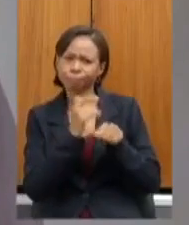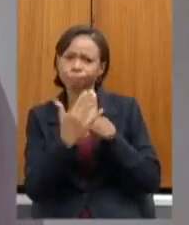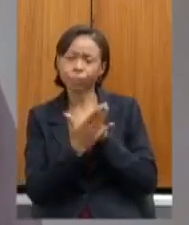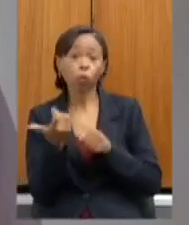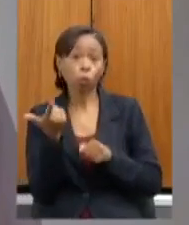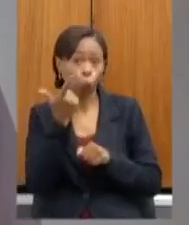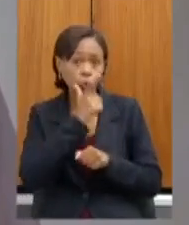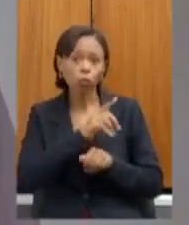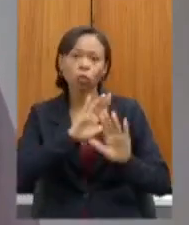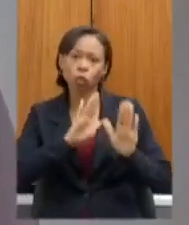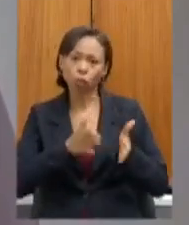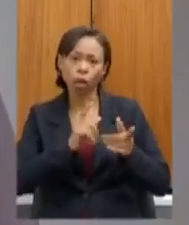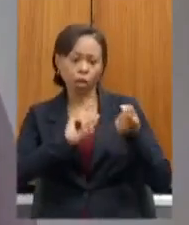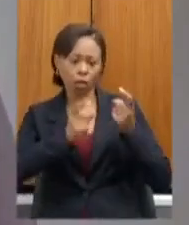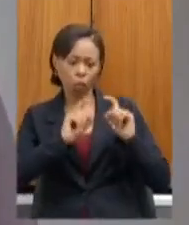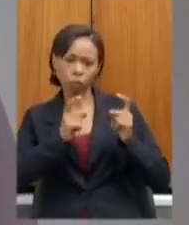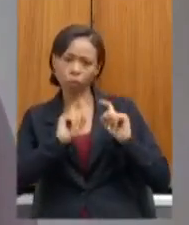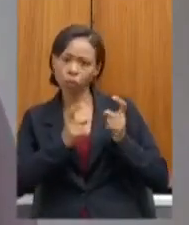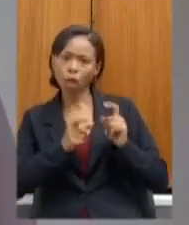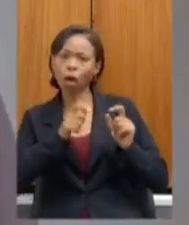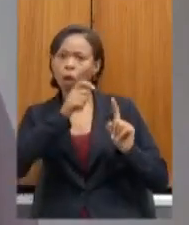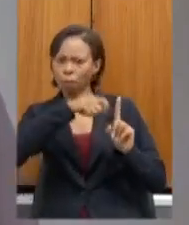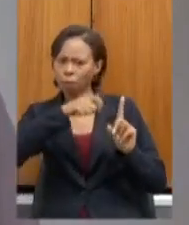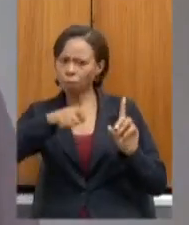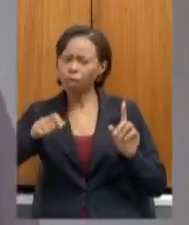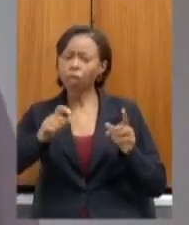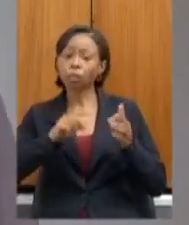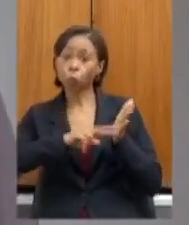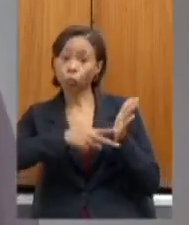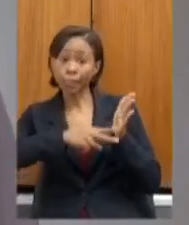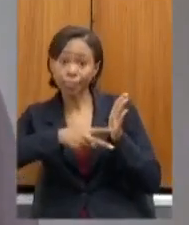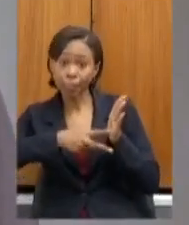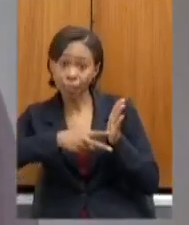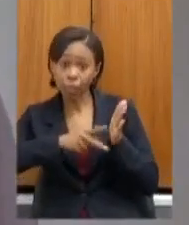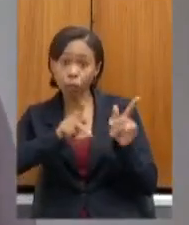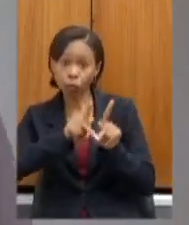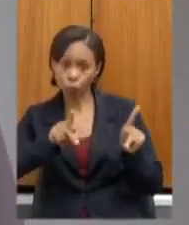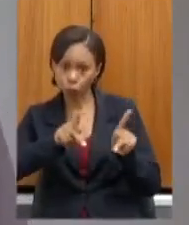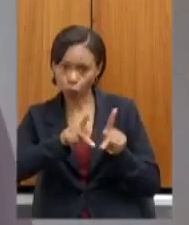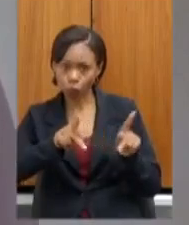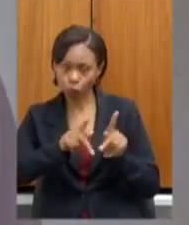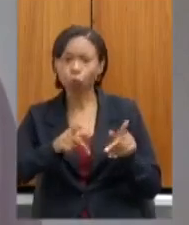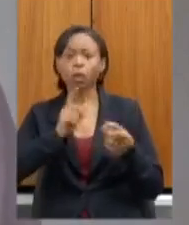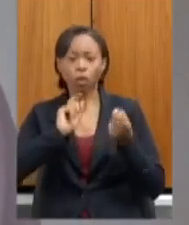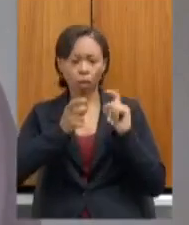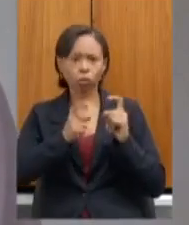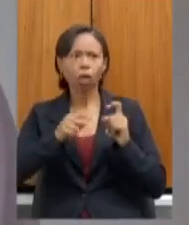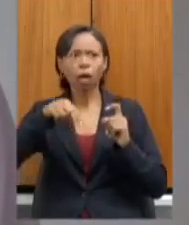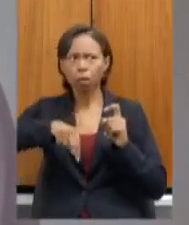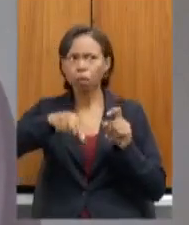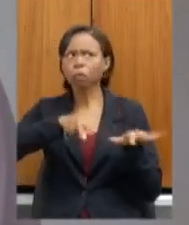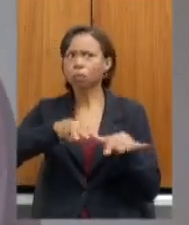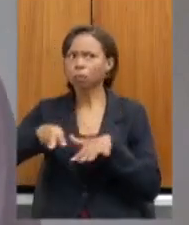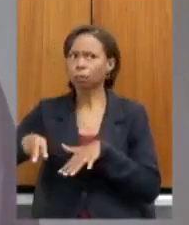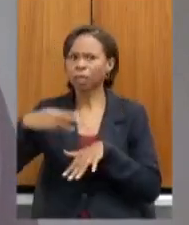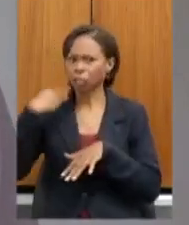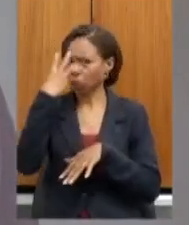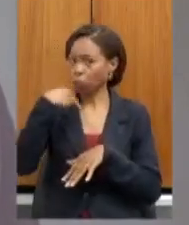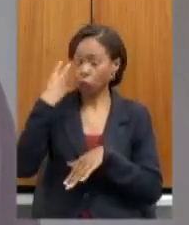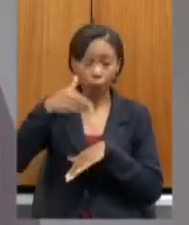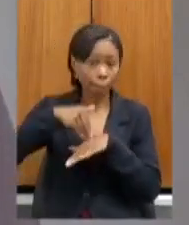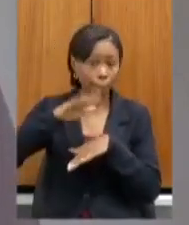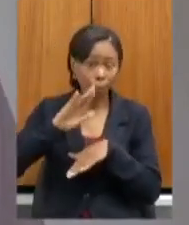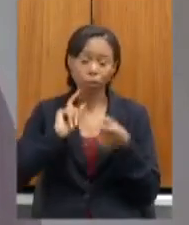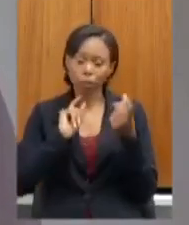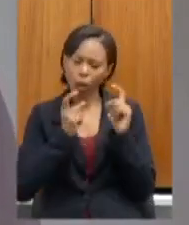reuniões mensais com o sindicato dos professores nessa semana mesmo houve uma por mais de três horas de duração